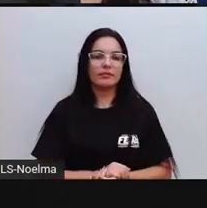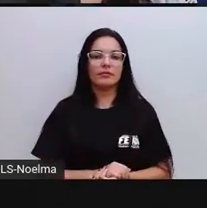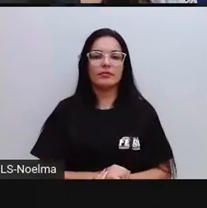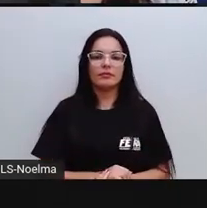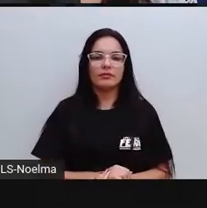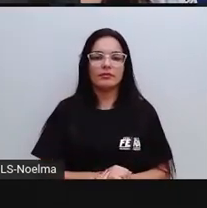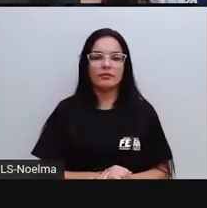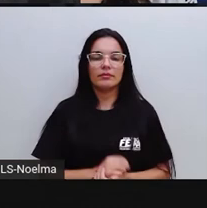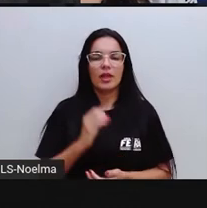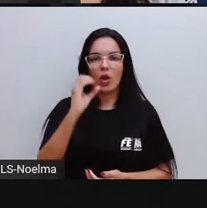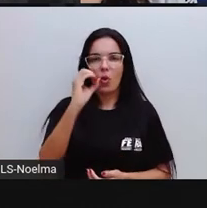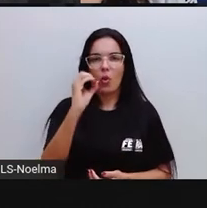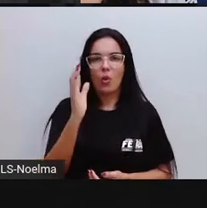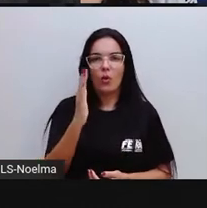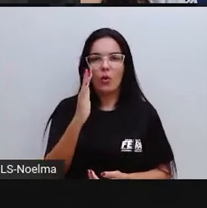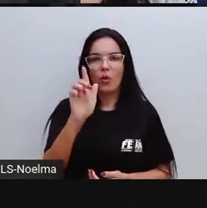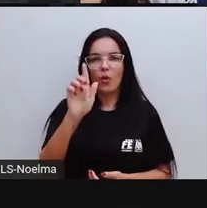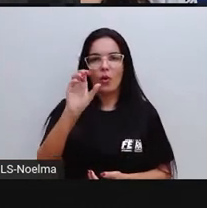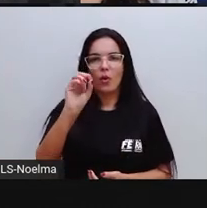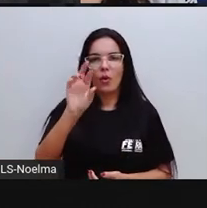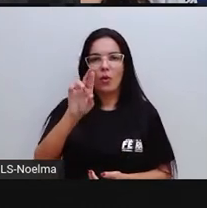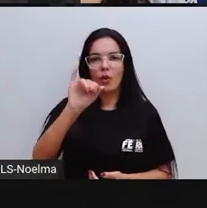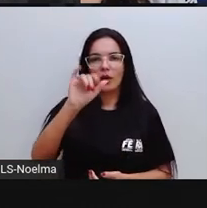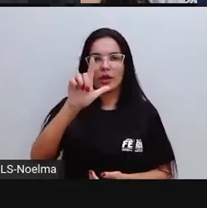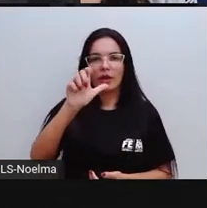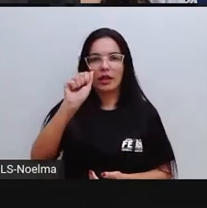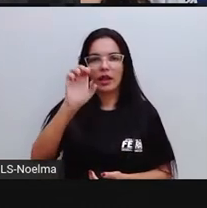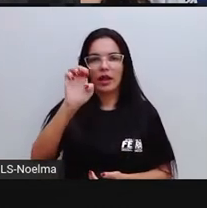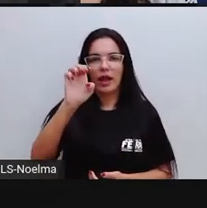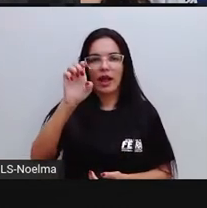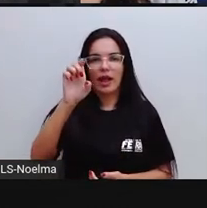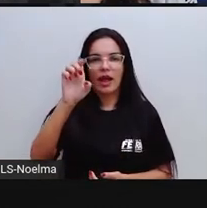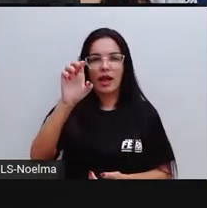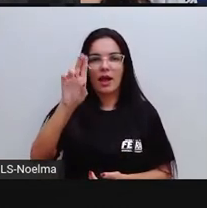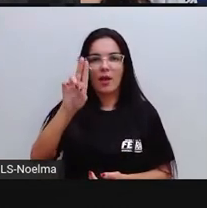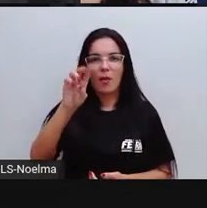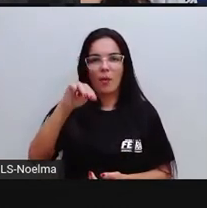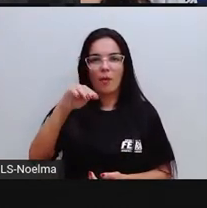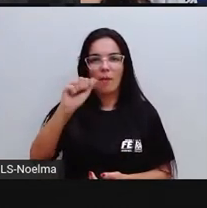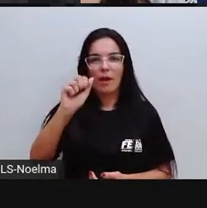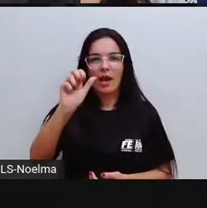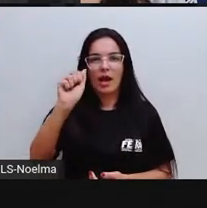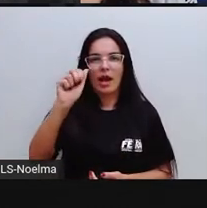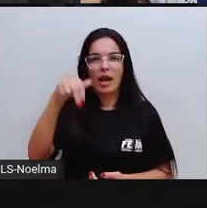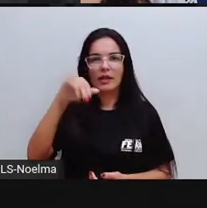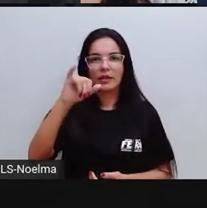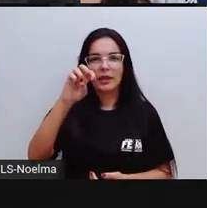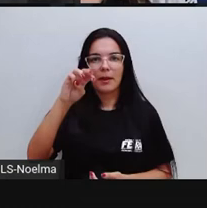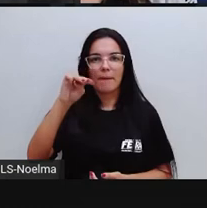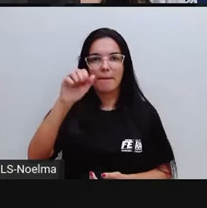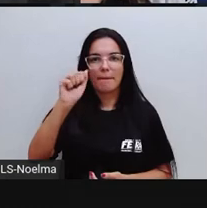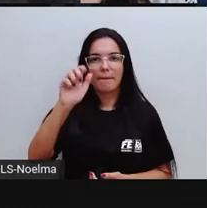O gorila é um animal